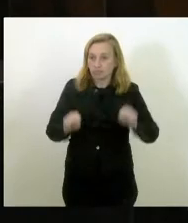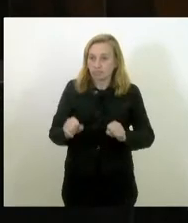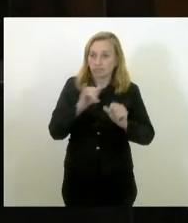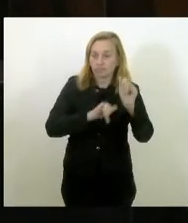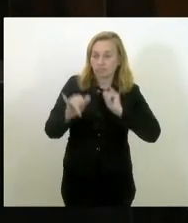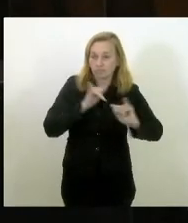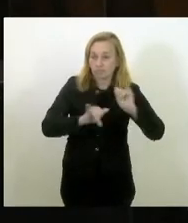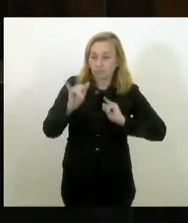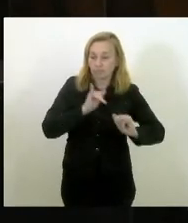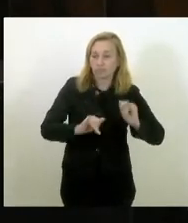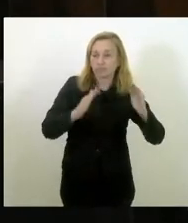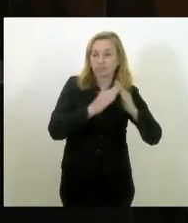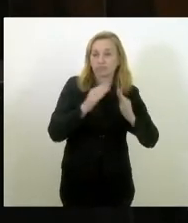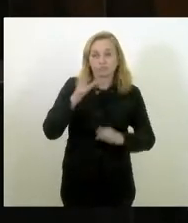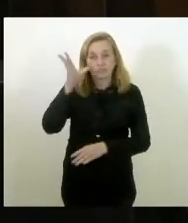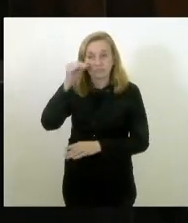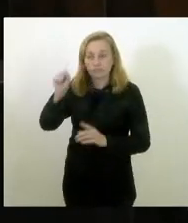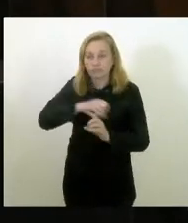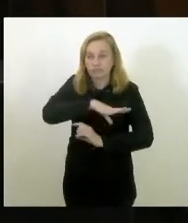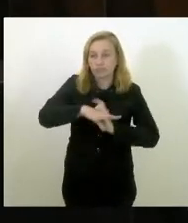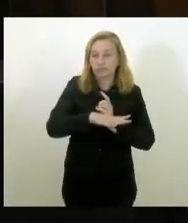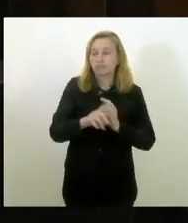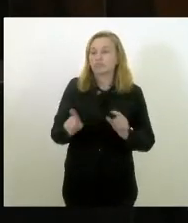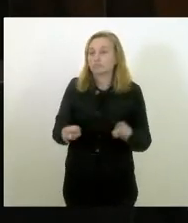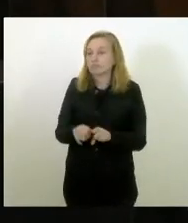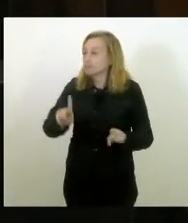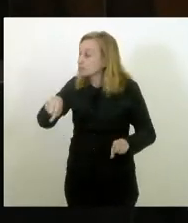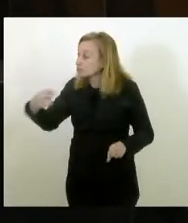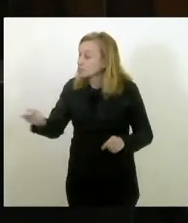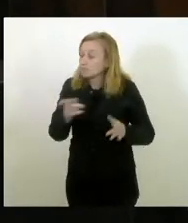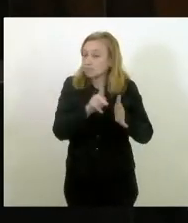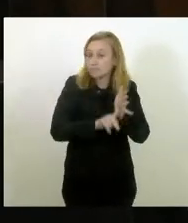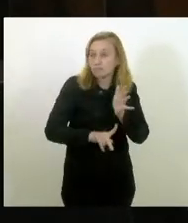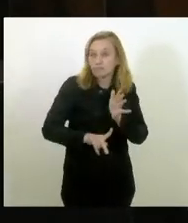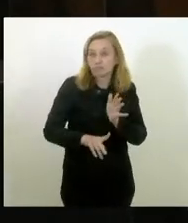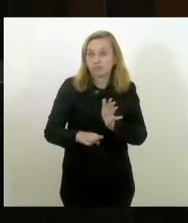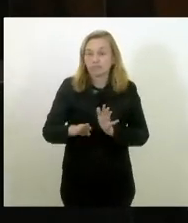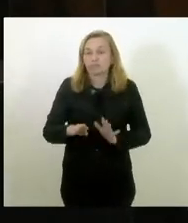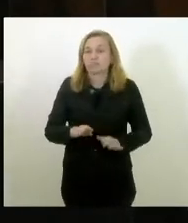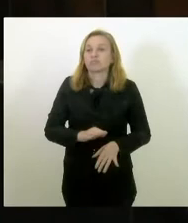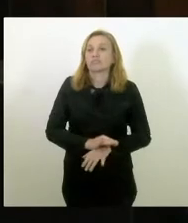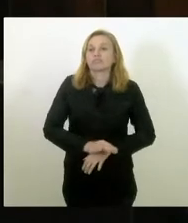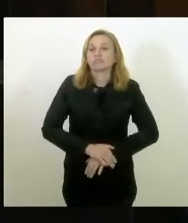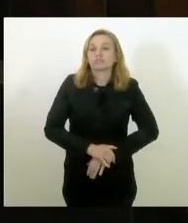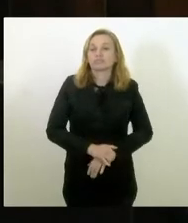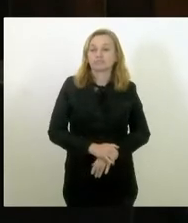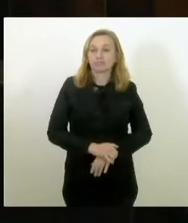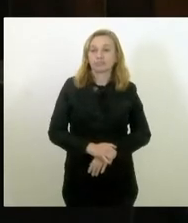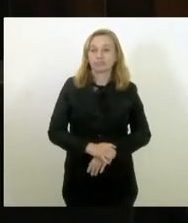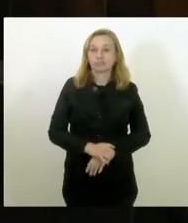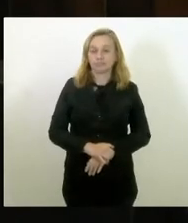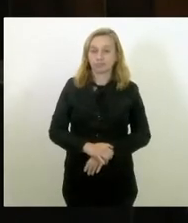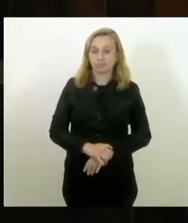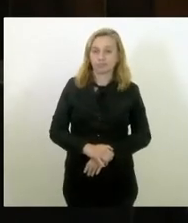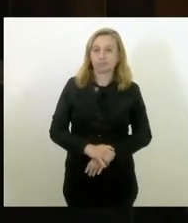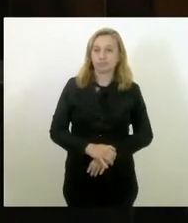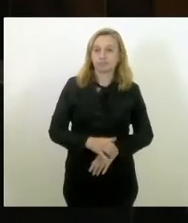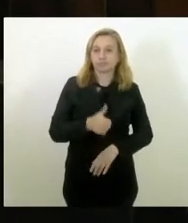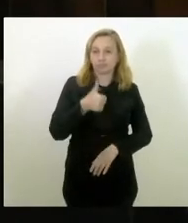habitação de interesse social. e ainda tem um outro projeto fruto dessa audiência pública, que é o